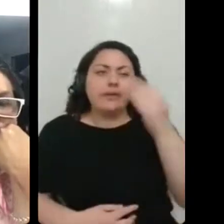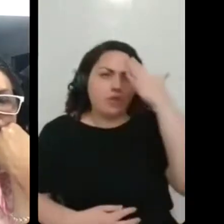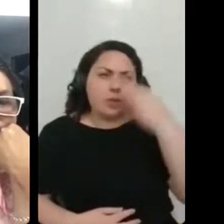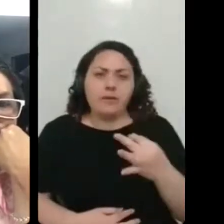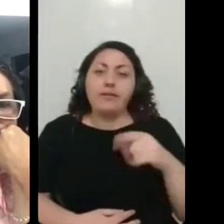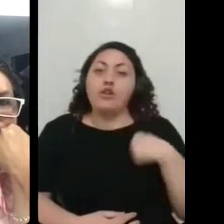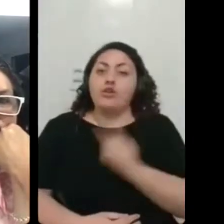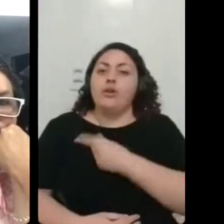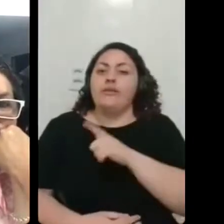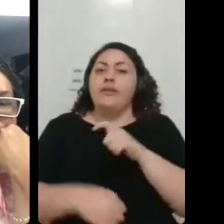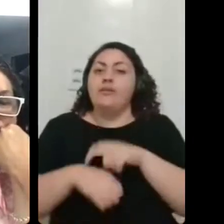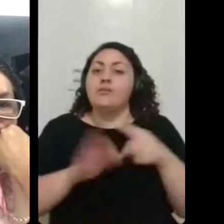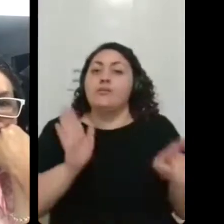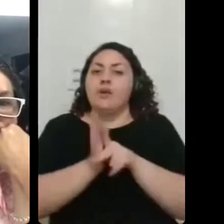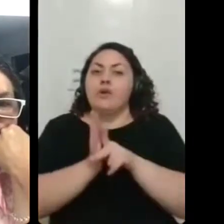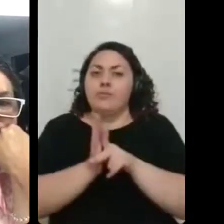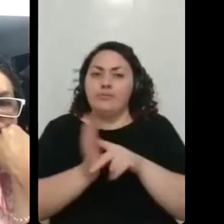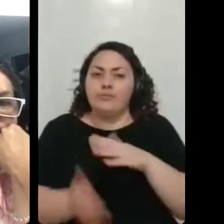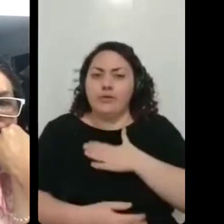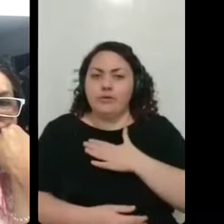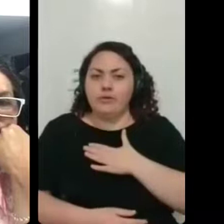Eu podia, sei lá,